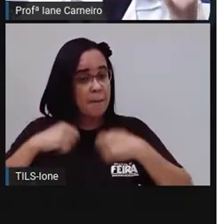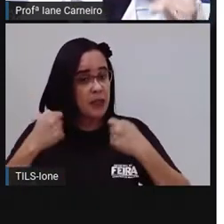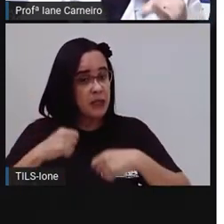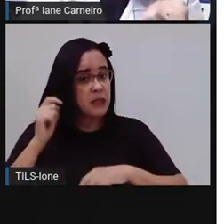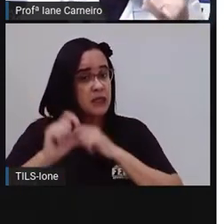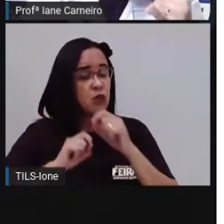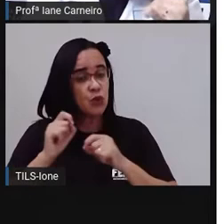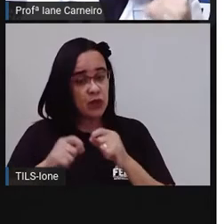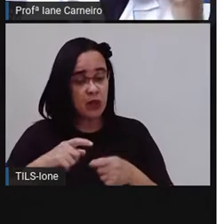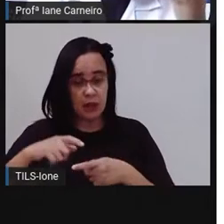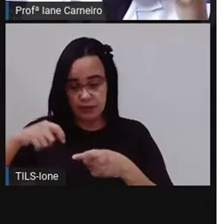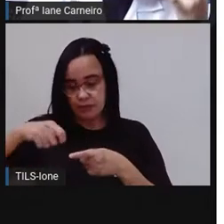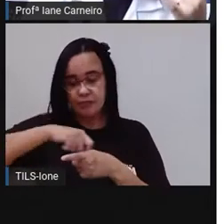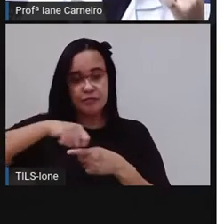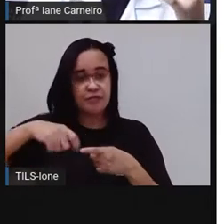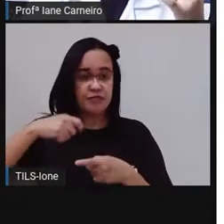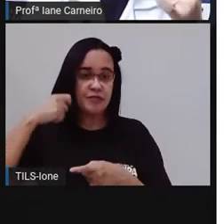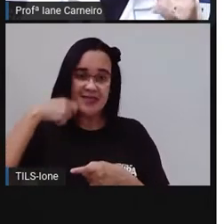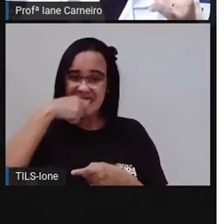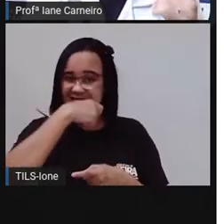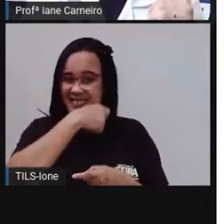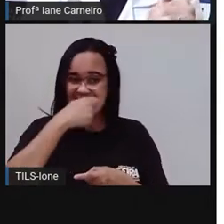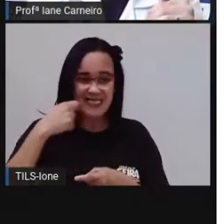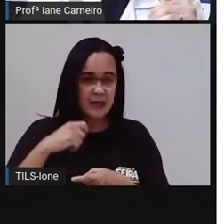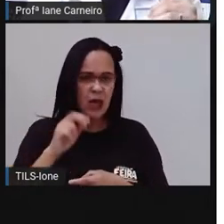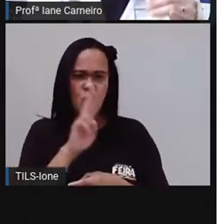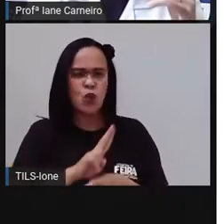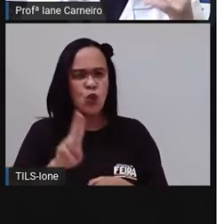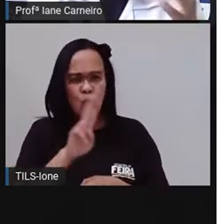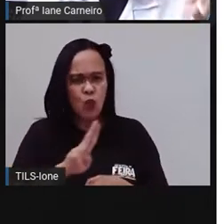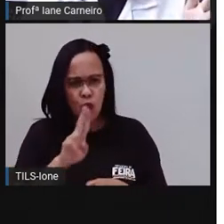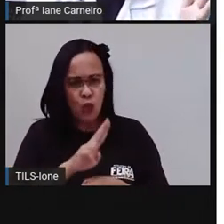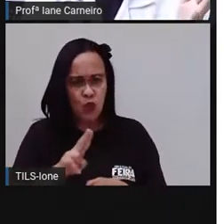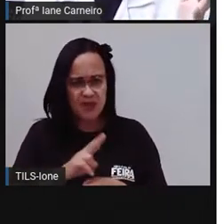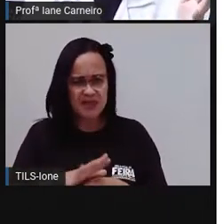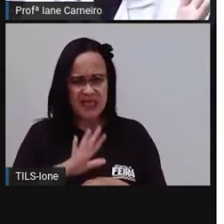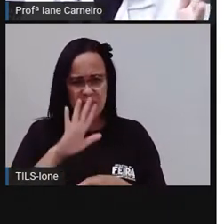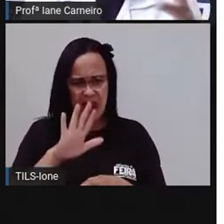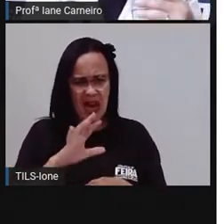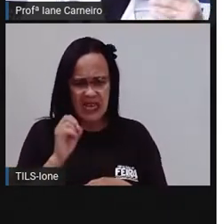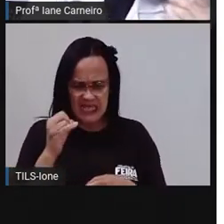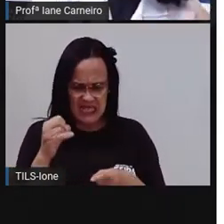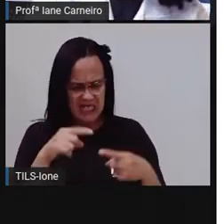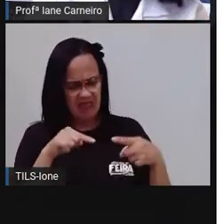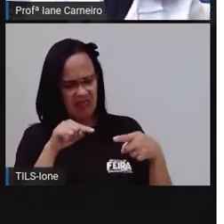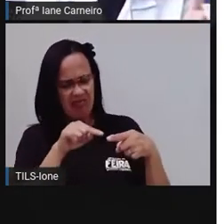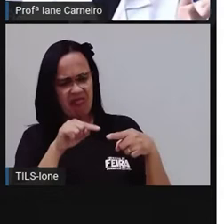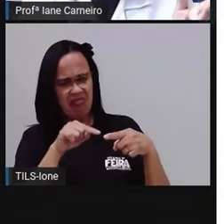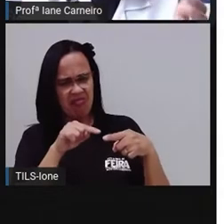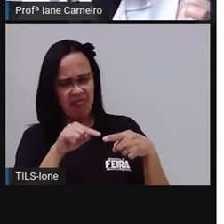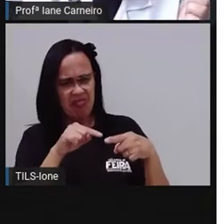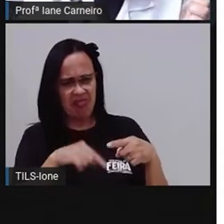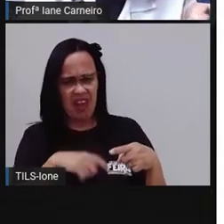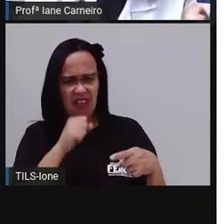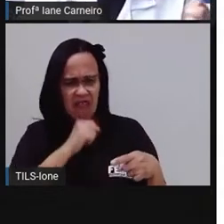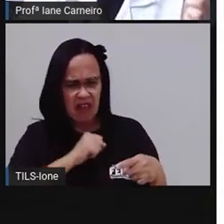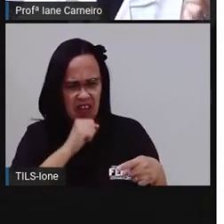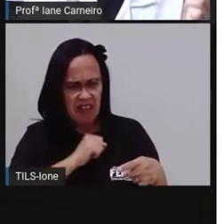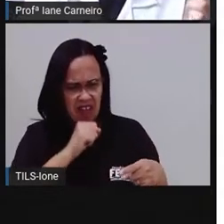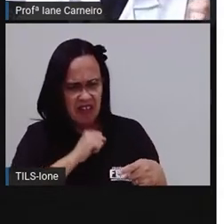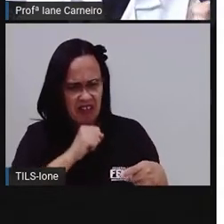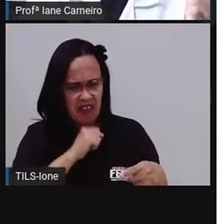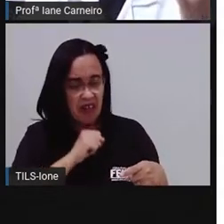Quer dizer que quando a escova estiver dando sinais de que ela já não está legalzinha, que ela já está começando a ficar bem velhinha,